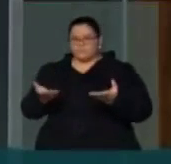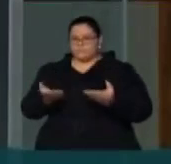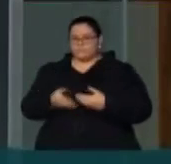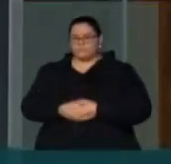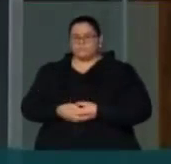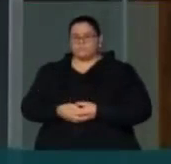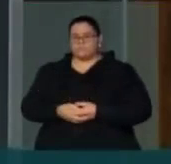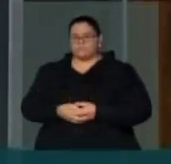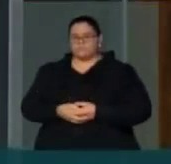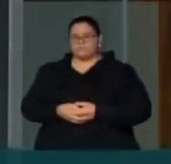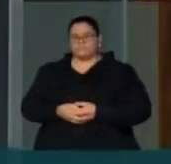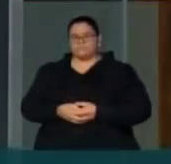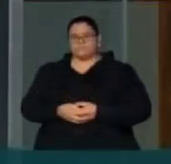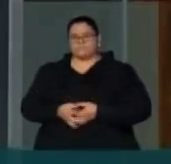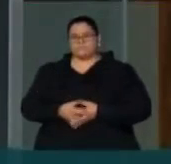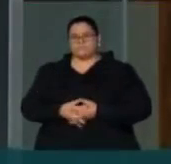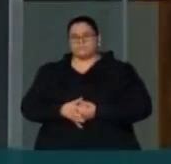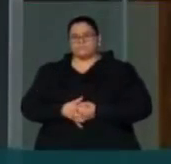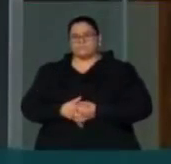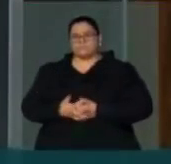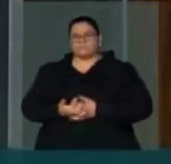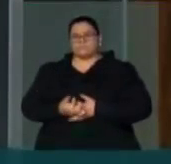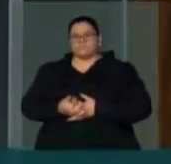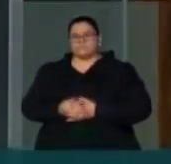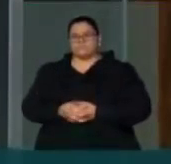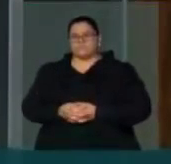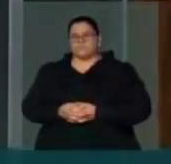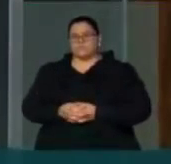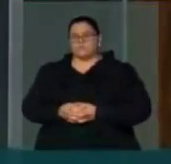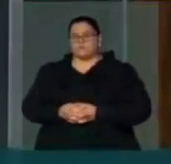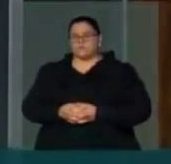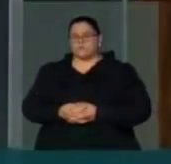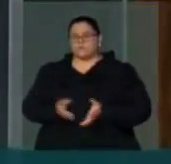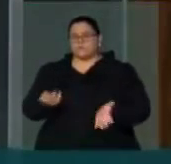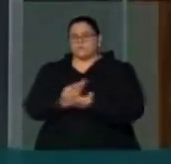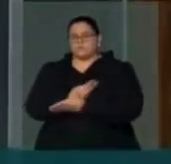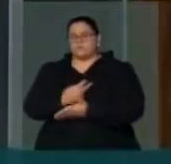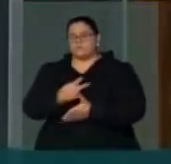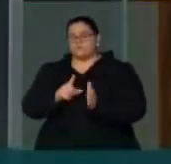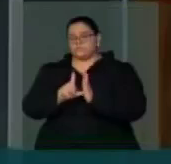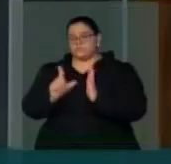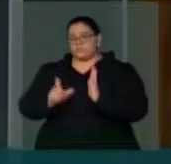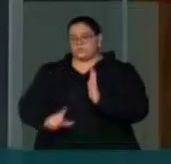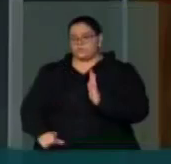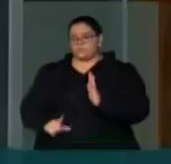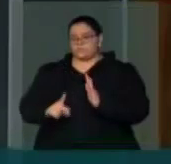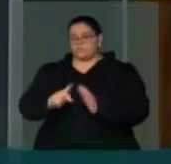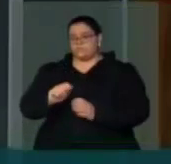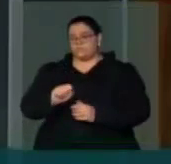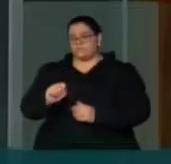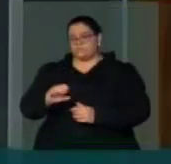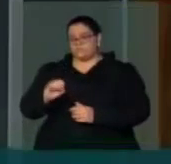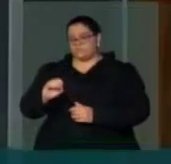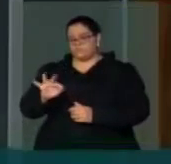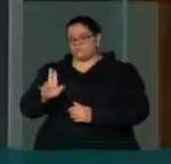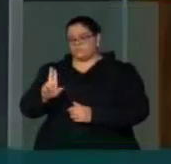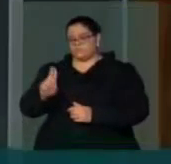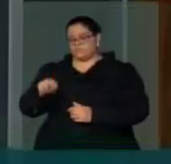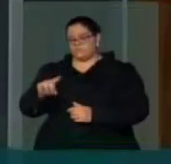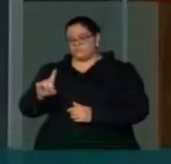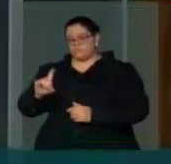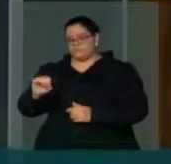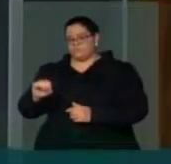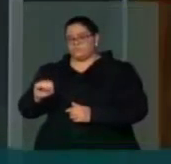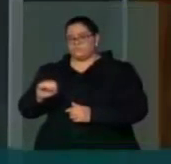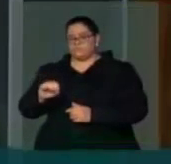educação divulgados pela Unesco. A jornada de literatura de Passo Fundo, programada para esse ano, é a mais